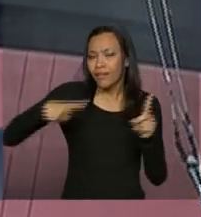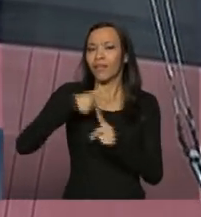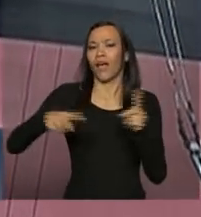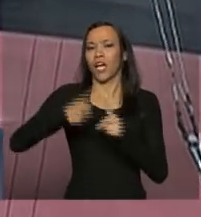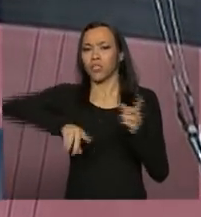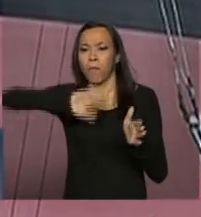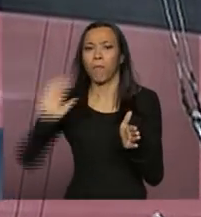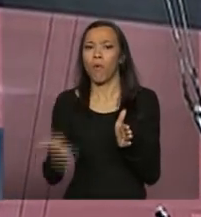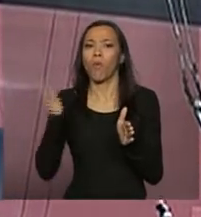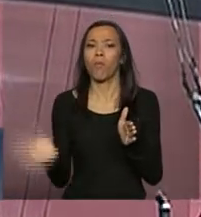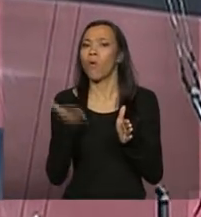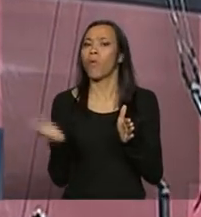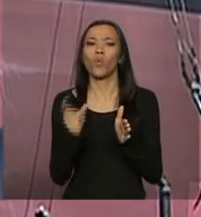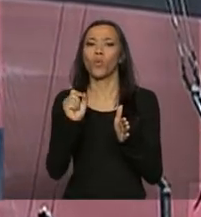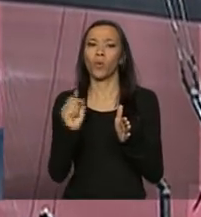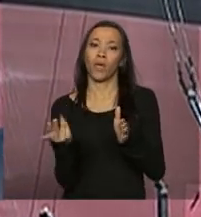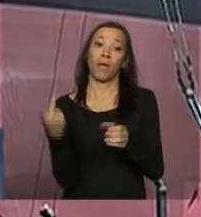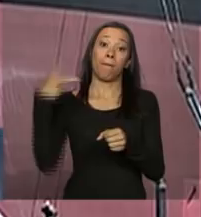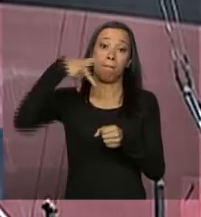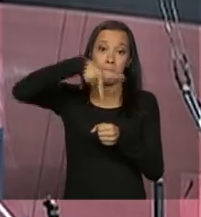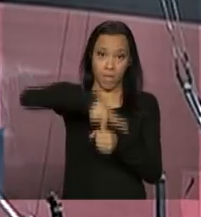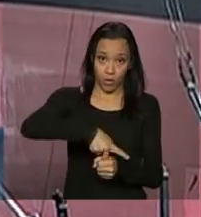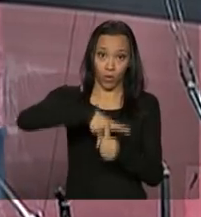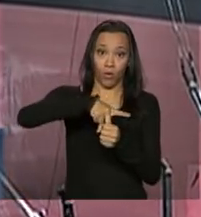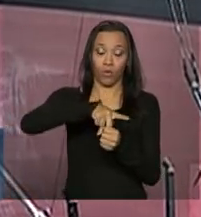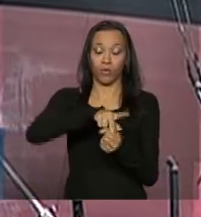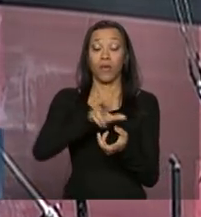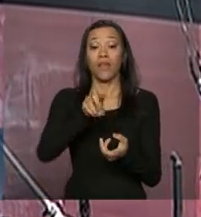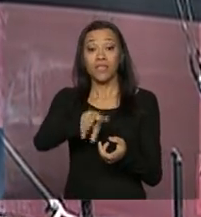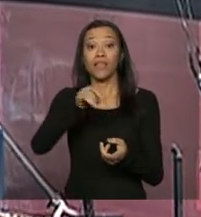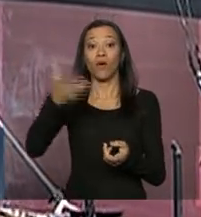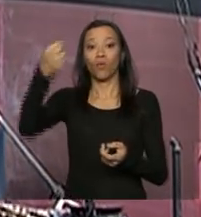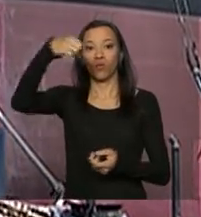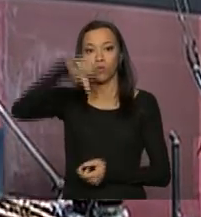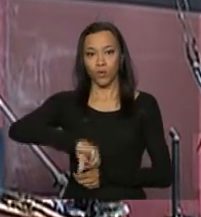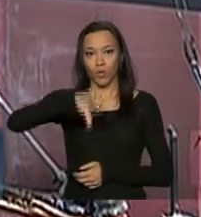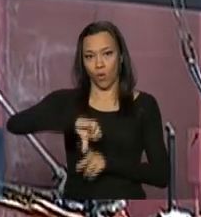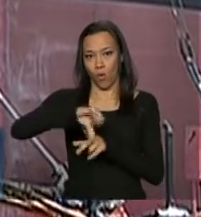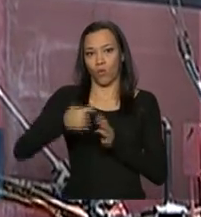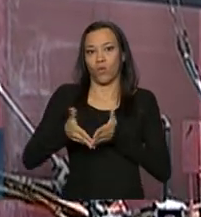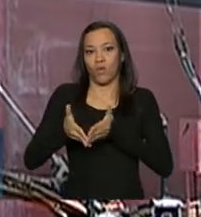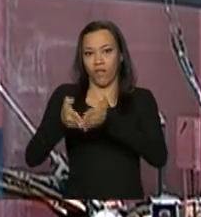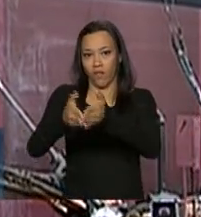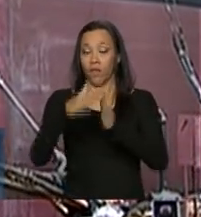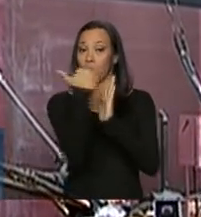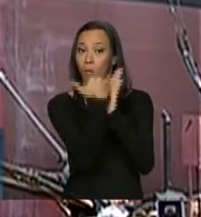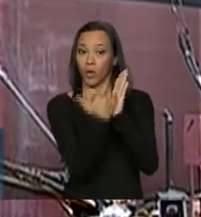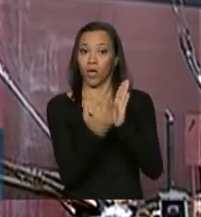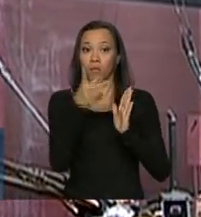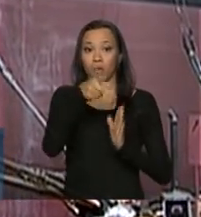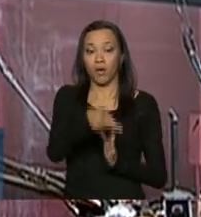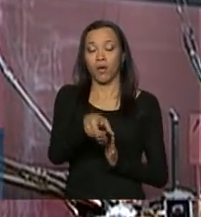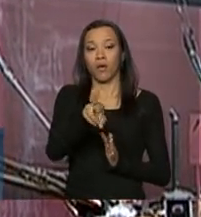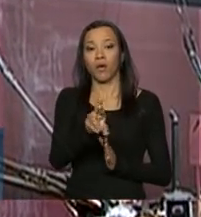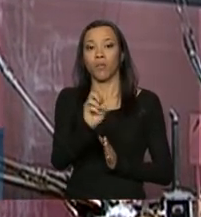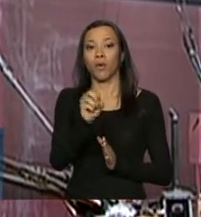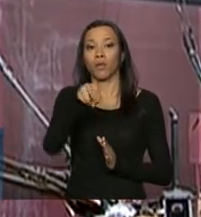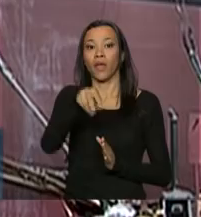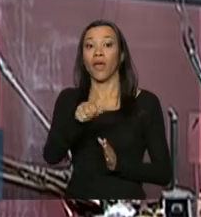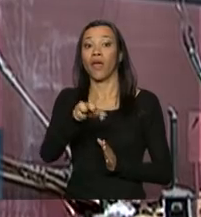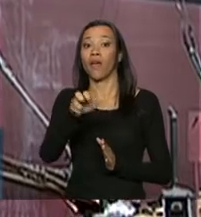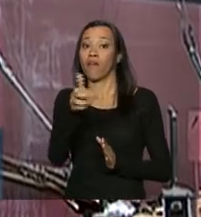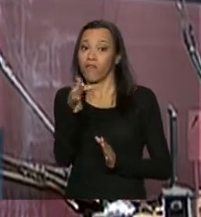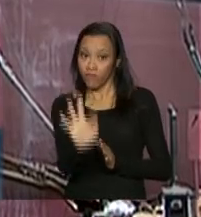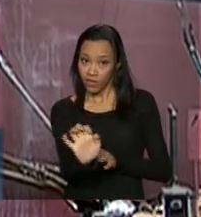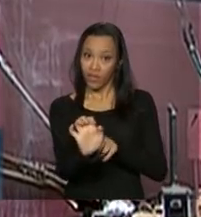aqui no Brasil. Esse é o nono navio a entrar em operação pelo PROMEF, o programa de modernização da frota, que faz